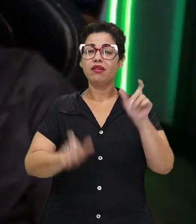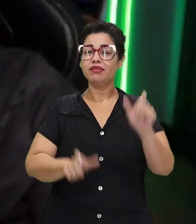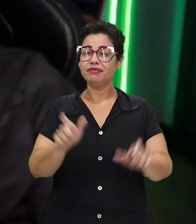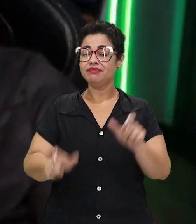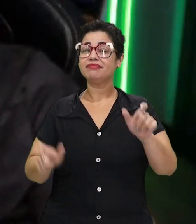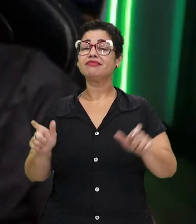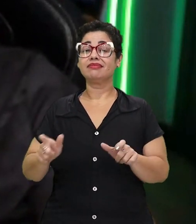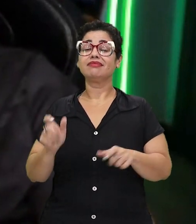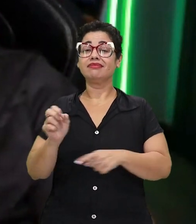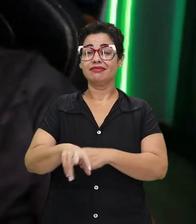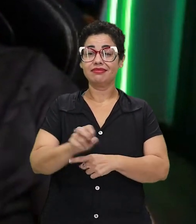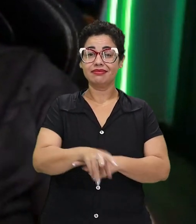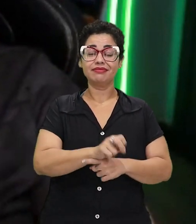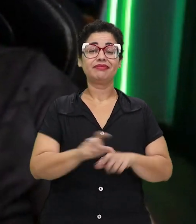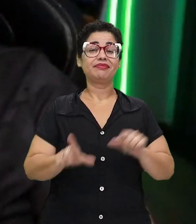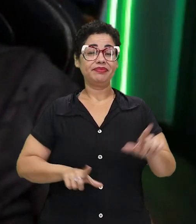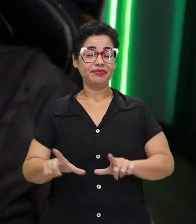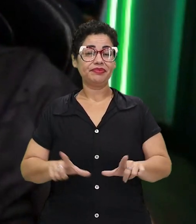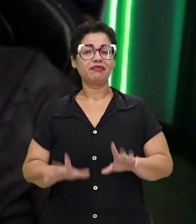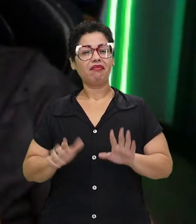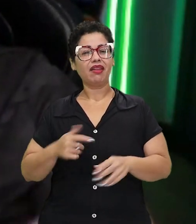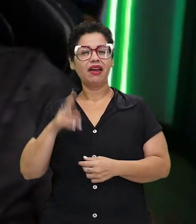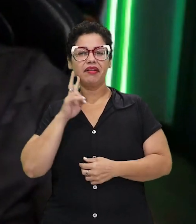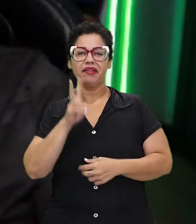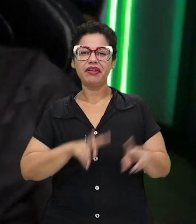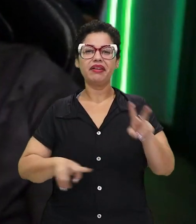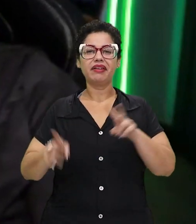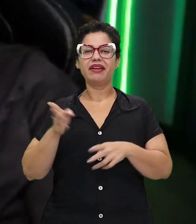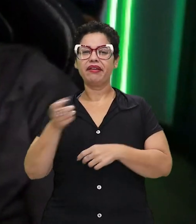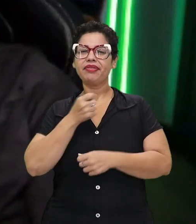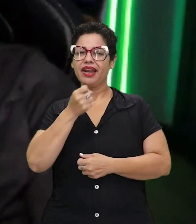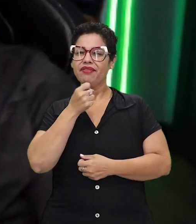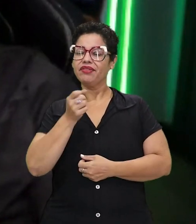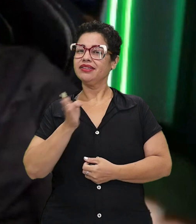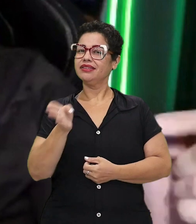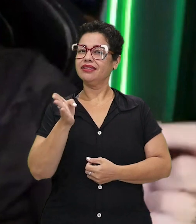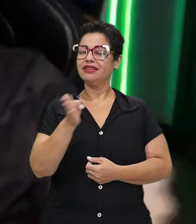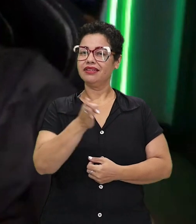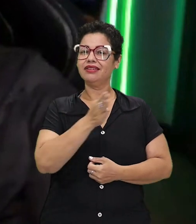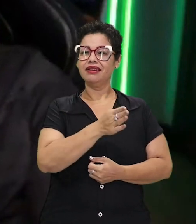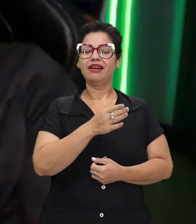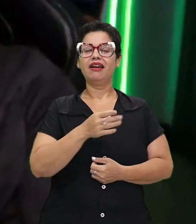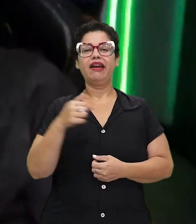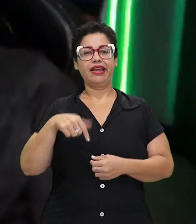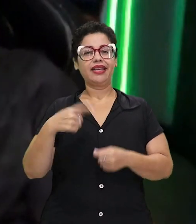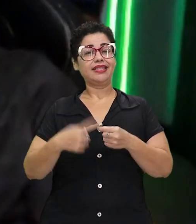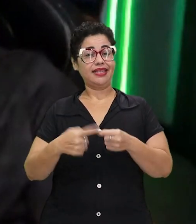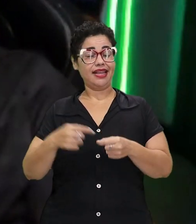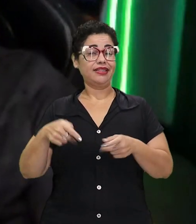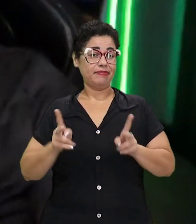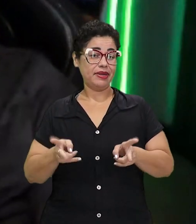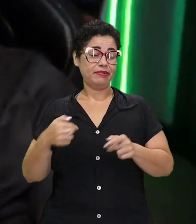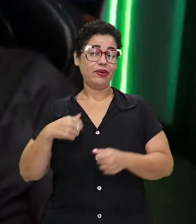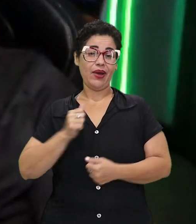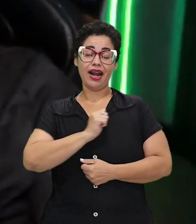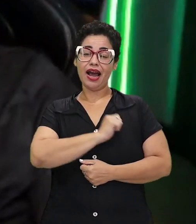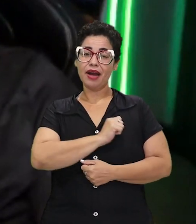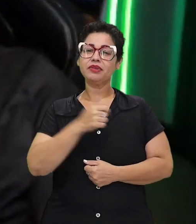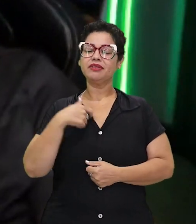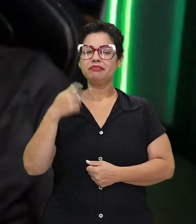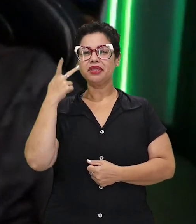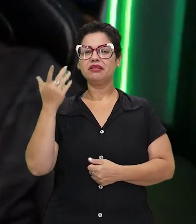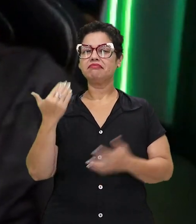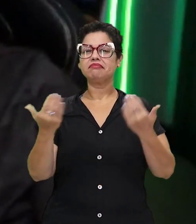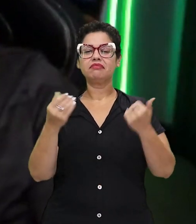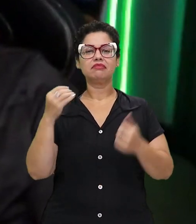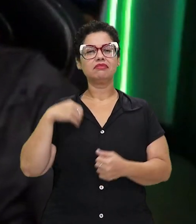né? Para poder trabalhar. E na hora que você ia fazer entrevistas de emprego, pelo menos aqui na minha cidade, onde eu tentei, o pessoal normalmente